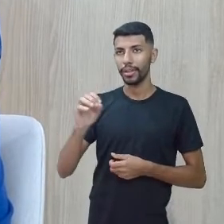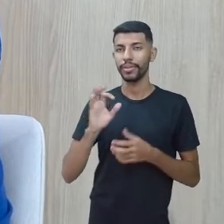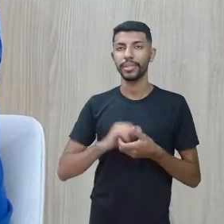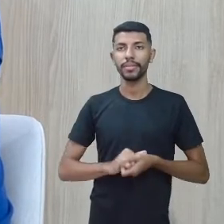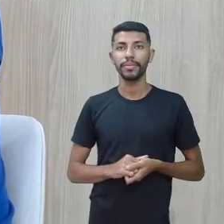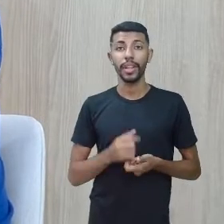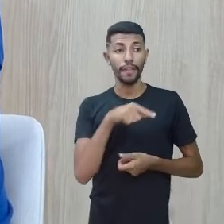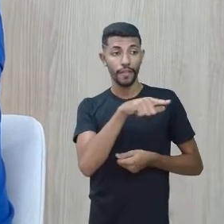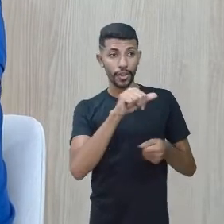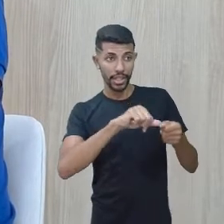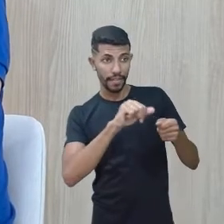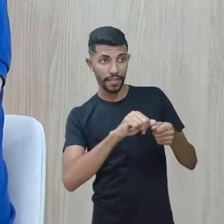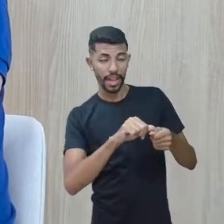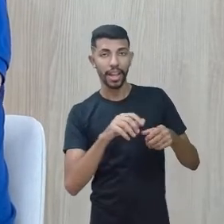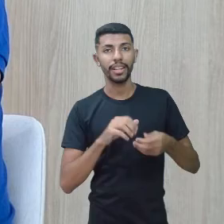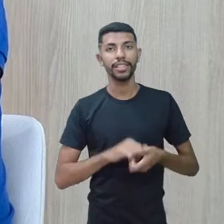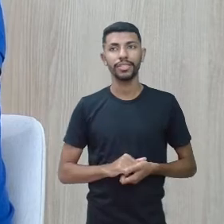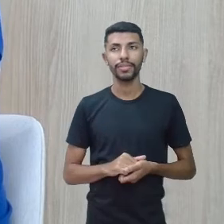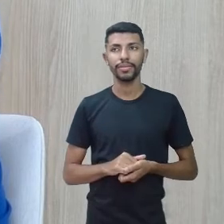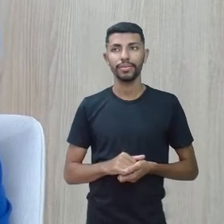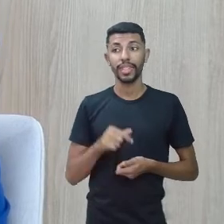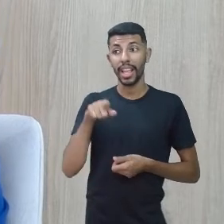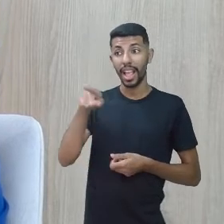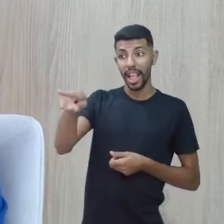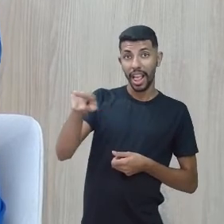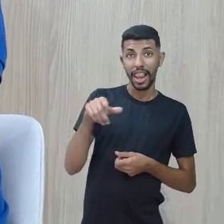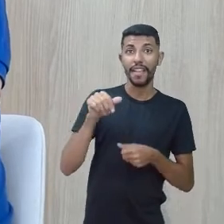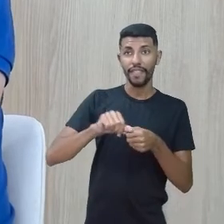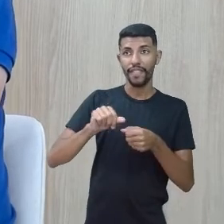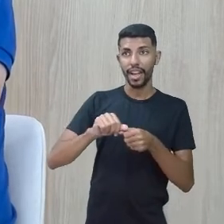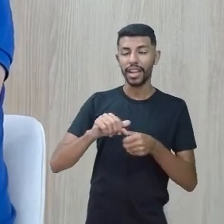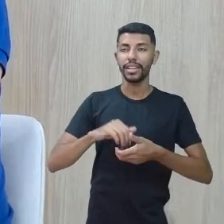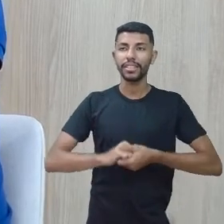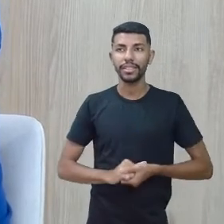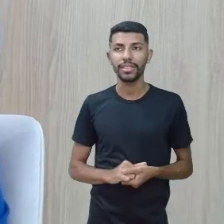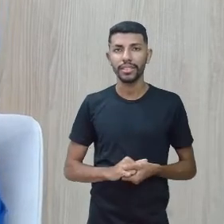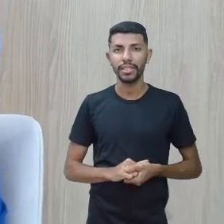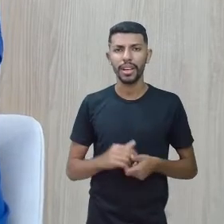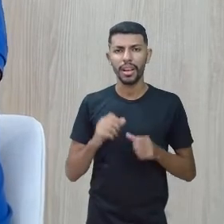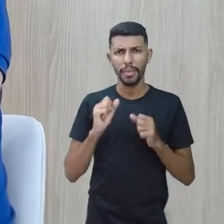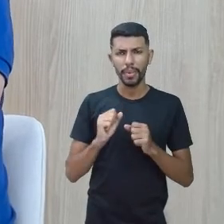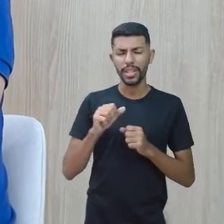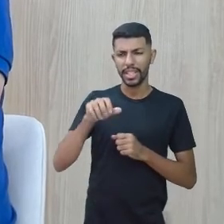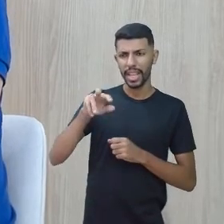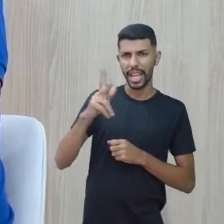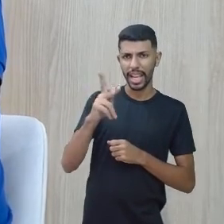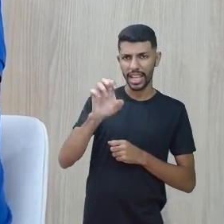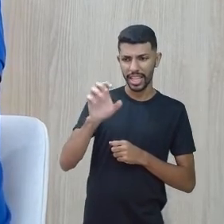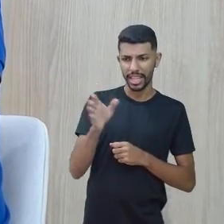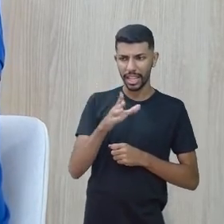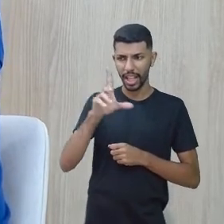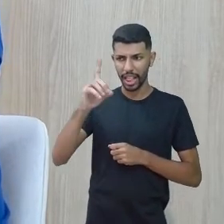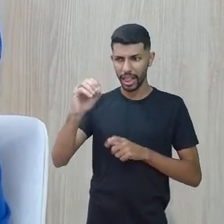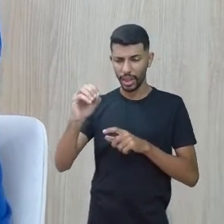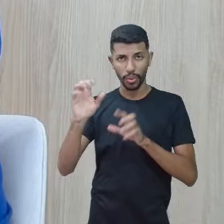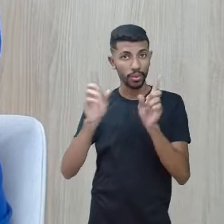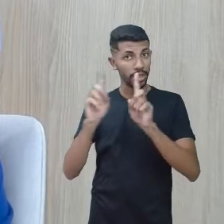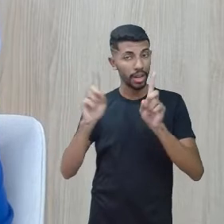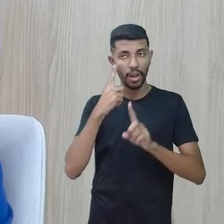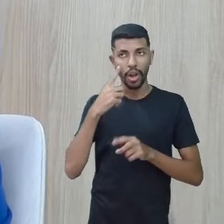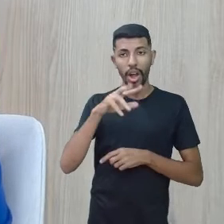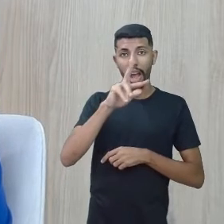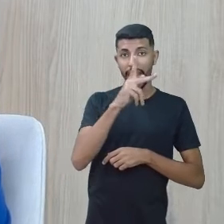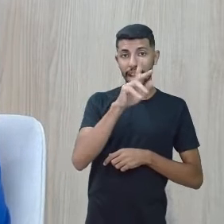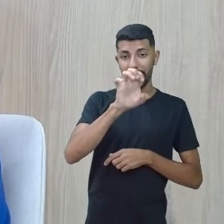Você faz, you do. Se eu digo, ele faz, eu não vou dizer he do. Eu tenho que dizer he does. Porque entra o S nas